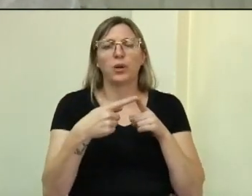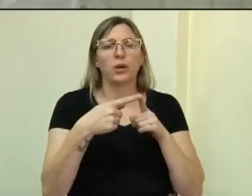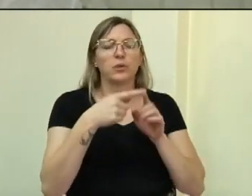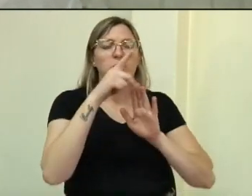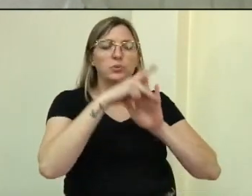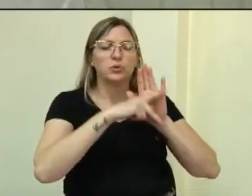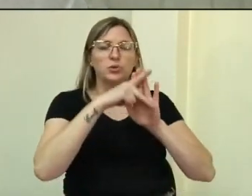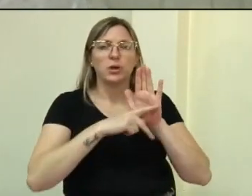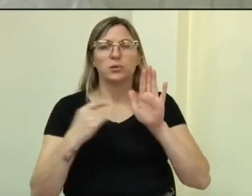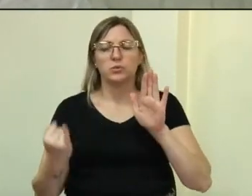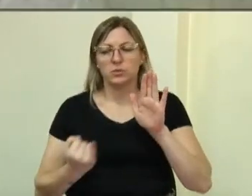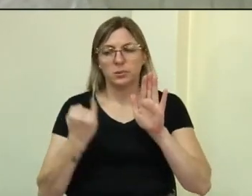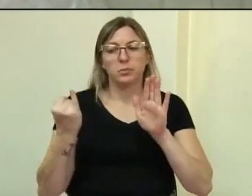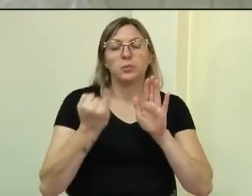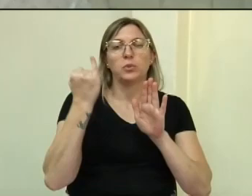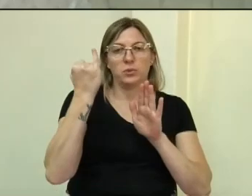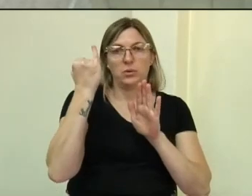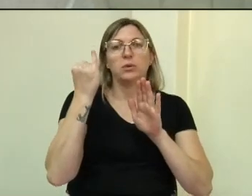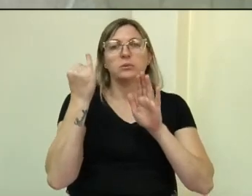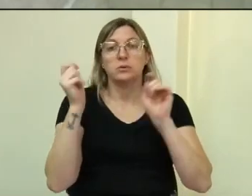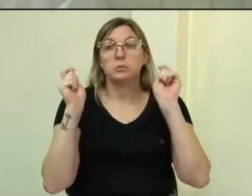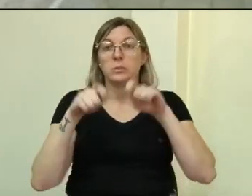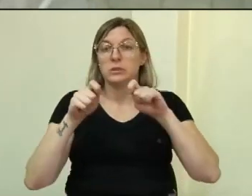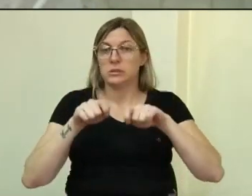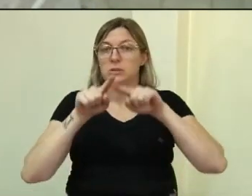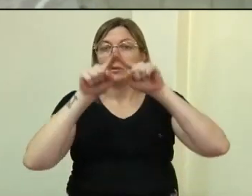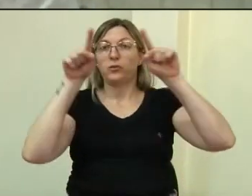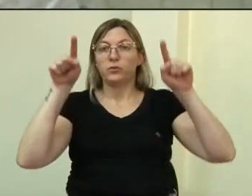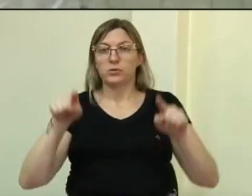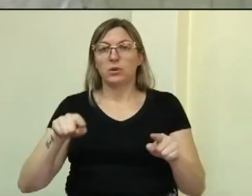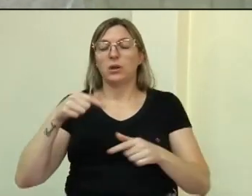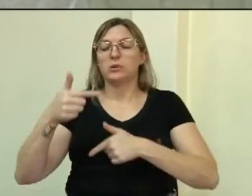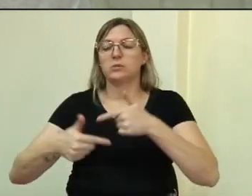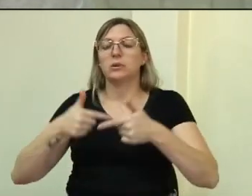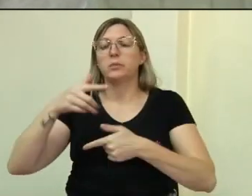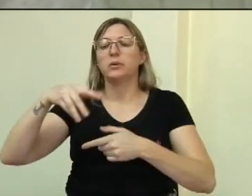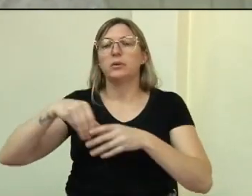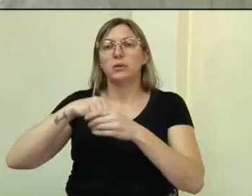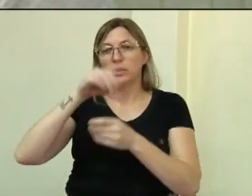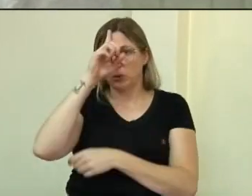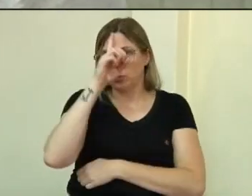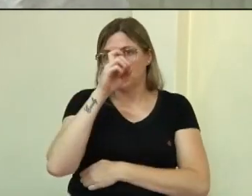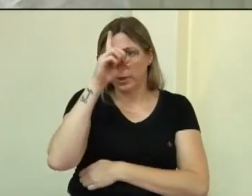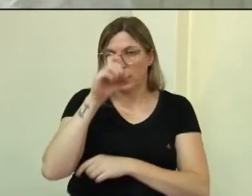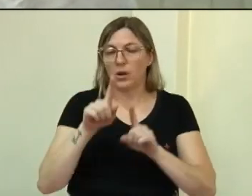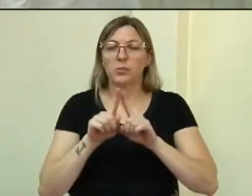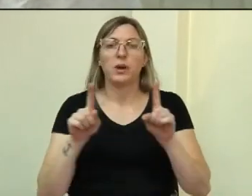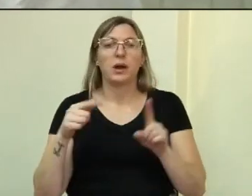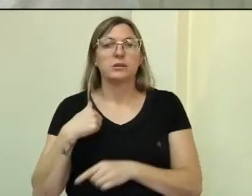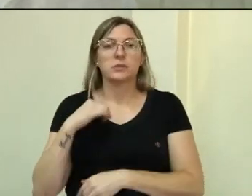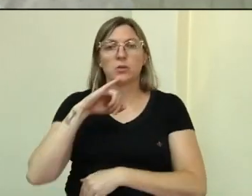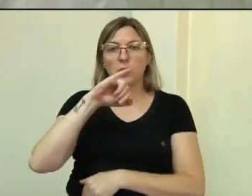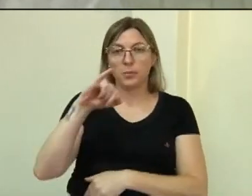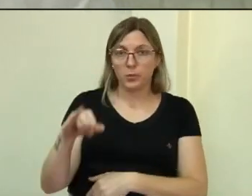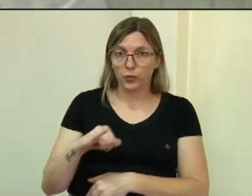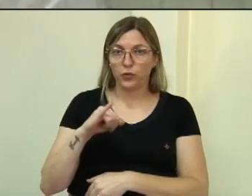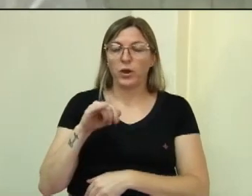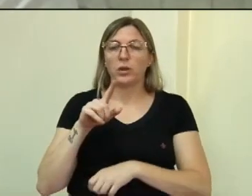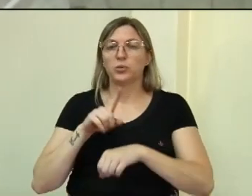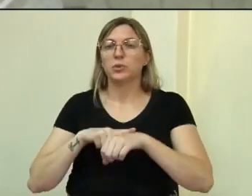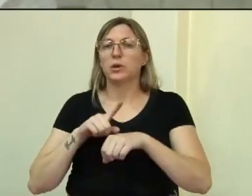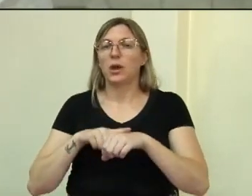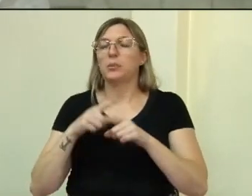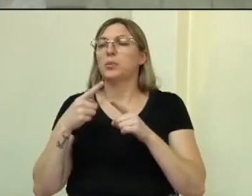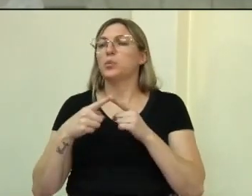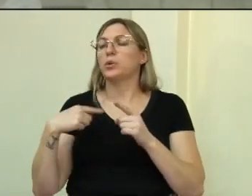Teresinha, são necessários, mas eu aproveito o espaço, senhores vereadores, porque nós protocolamos aqui o pedido de uma